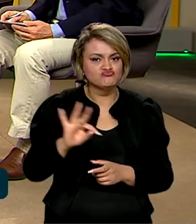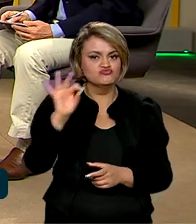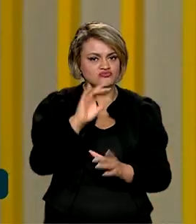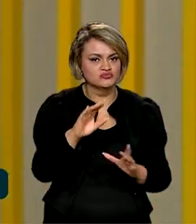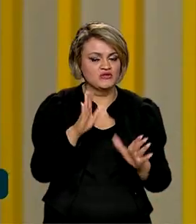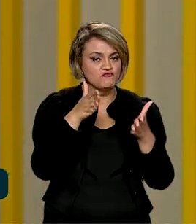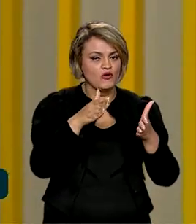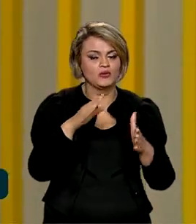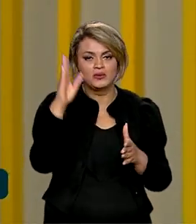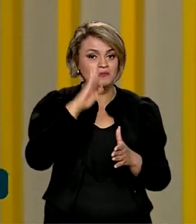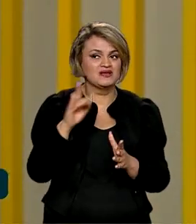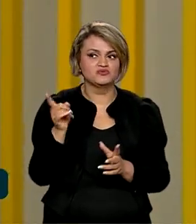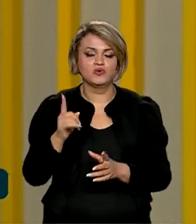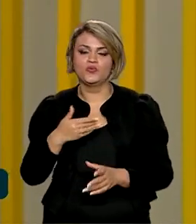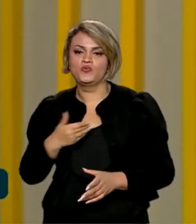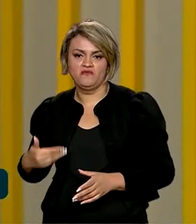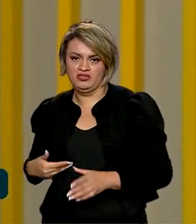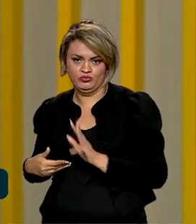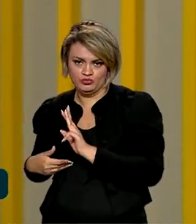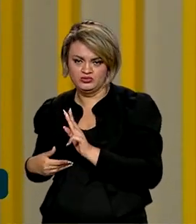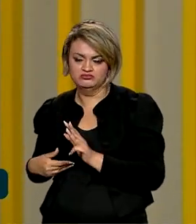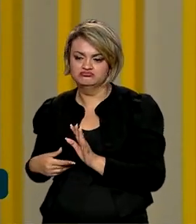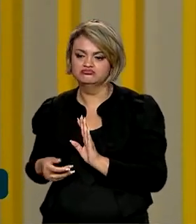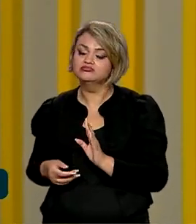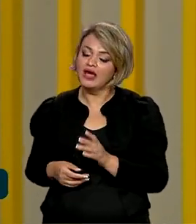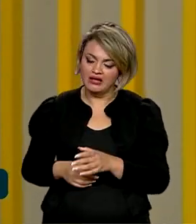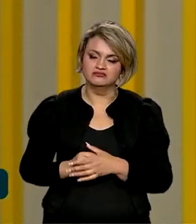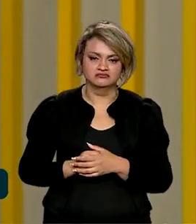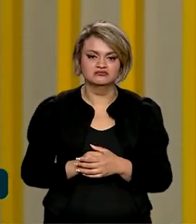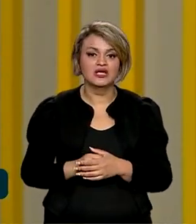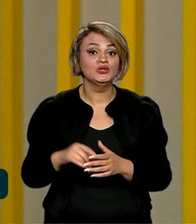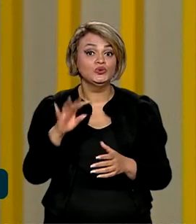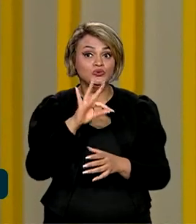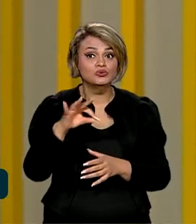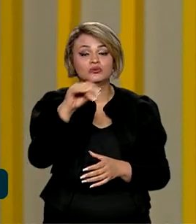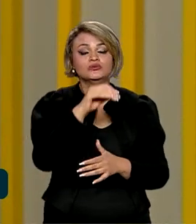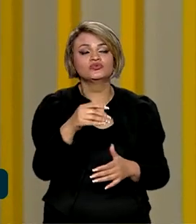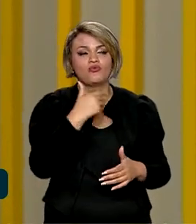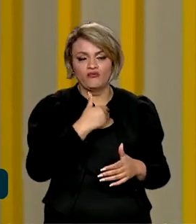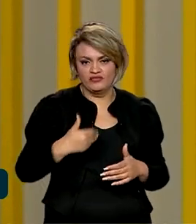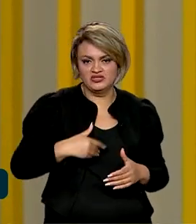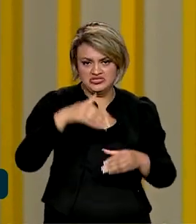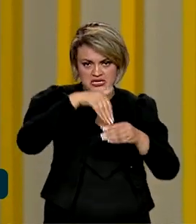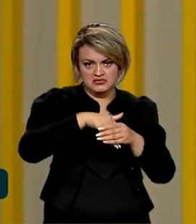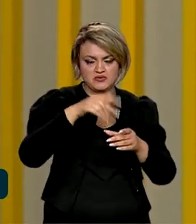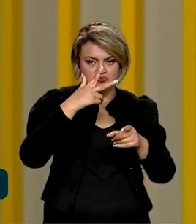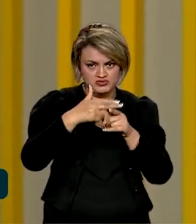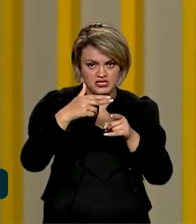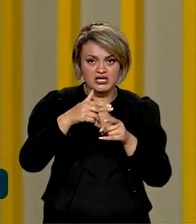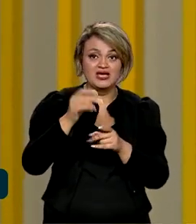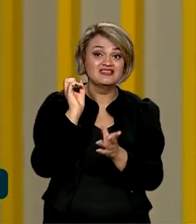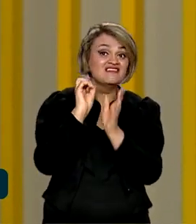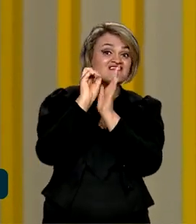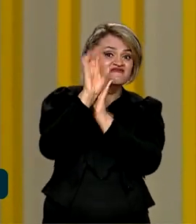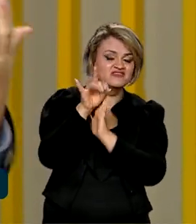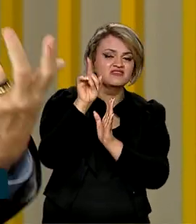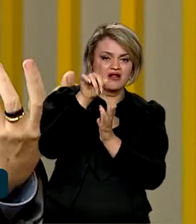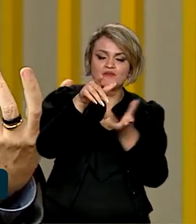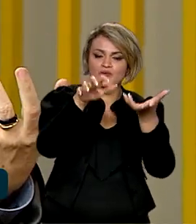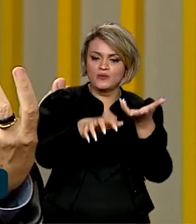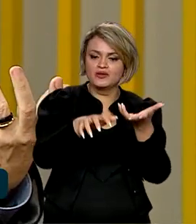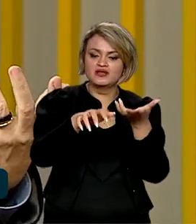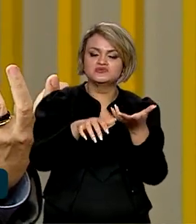estabeleceu que todo governante eleito, ele tem obrigação de encaminhar ao Congresso o seu programa de governo,